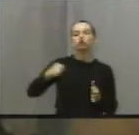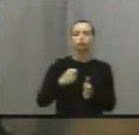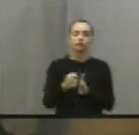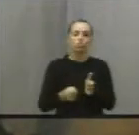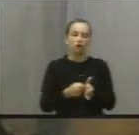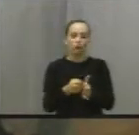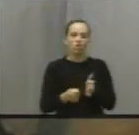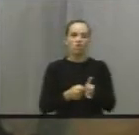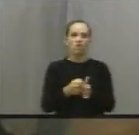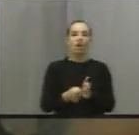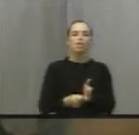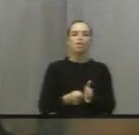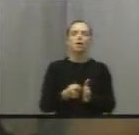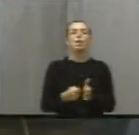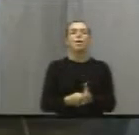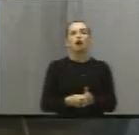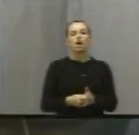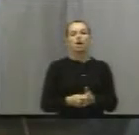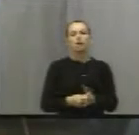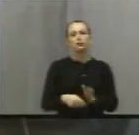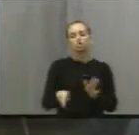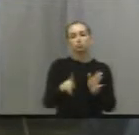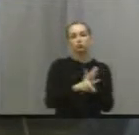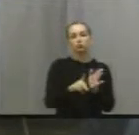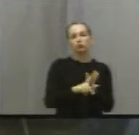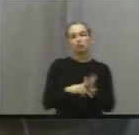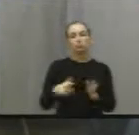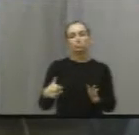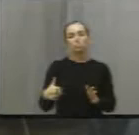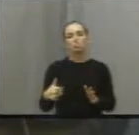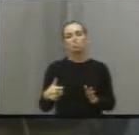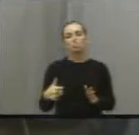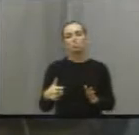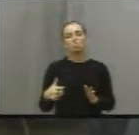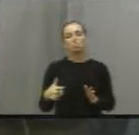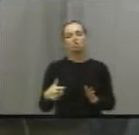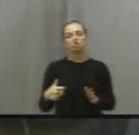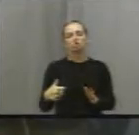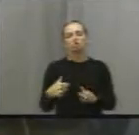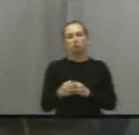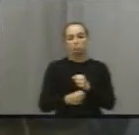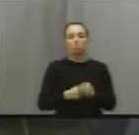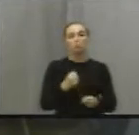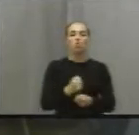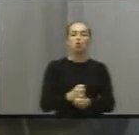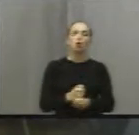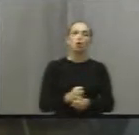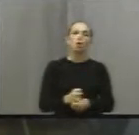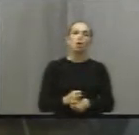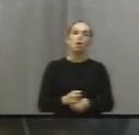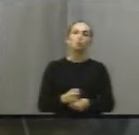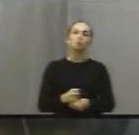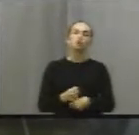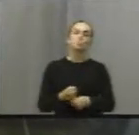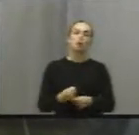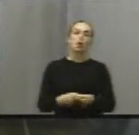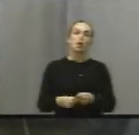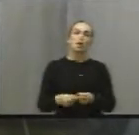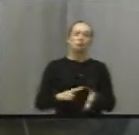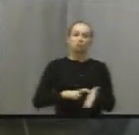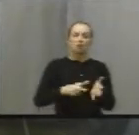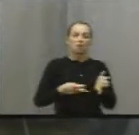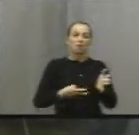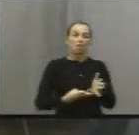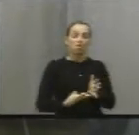se não me engano, há dois anos e meio. Talvez saia o trem turístico de Araquara. Ontem fomos procurados por servidores do DAE, queriam falar sobre